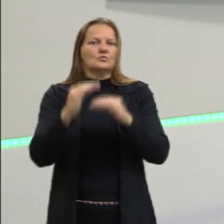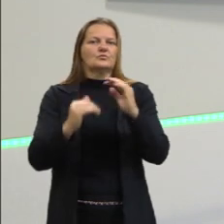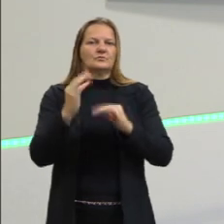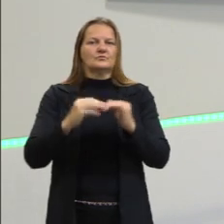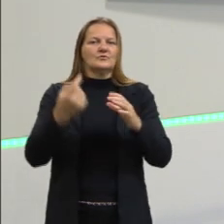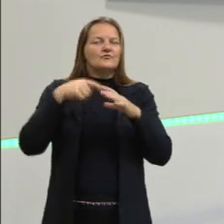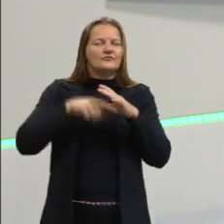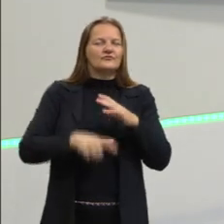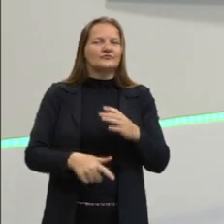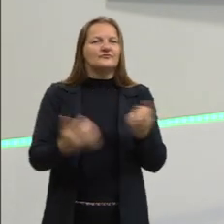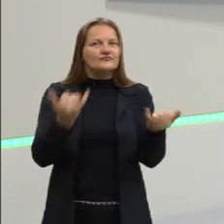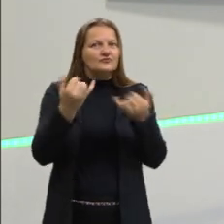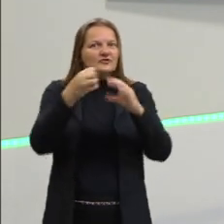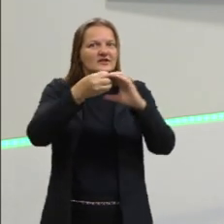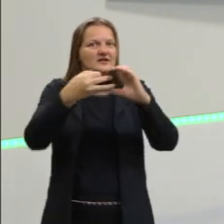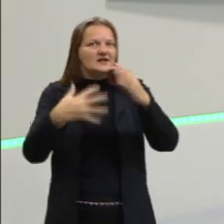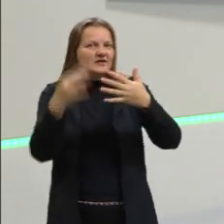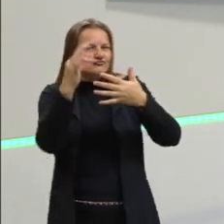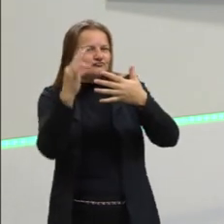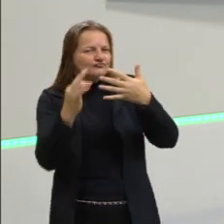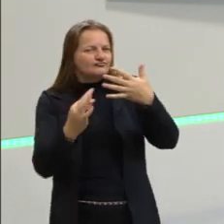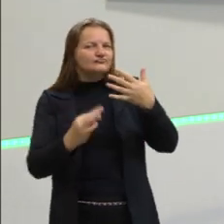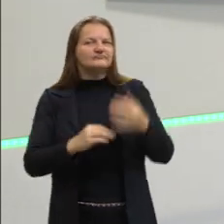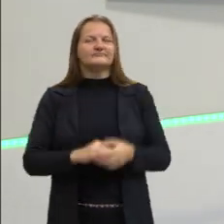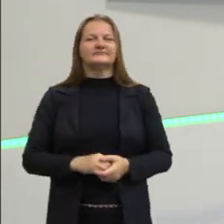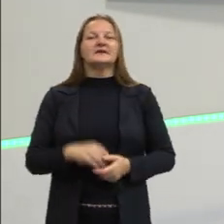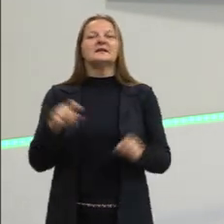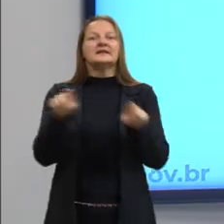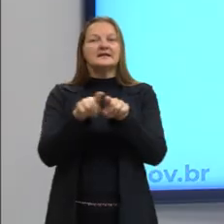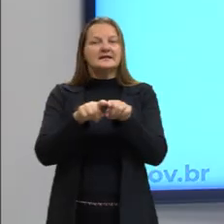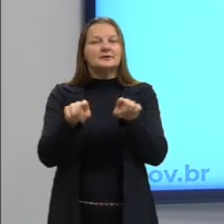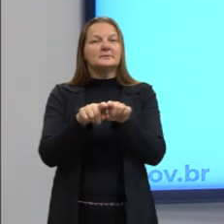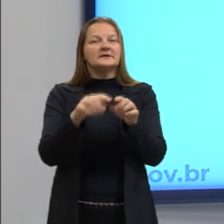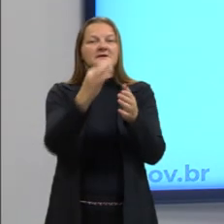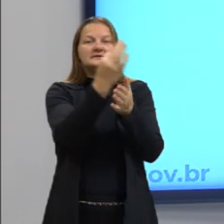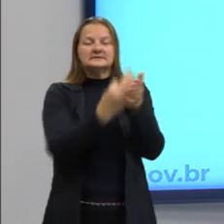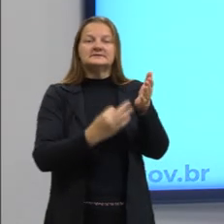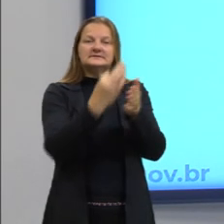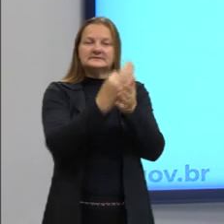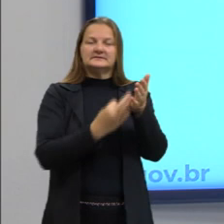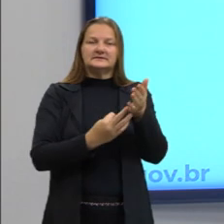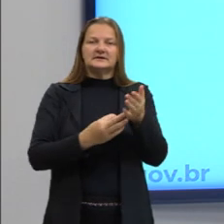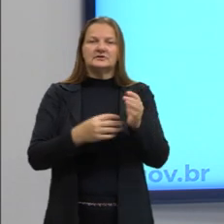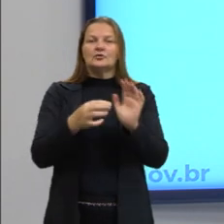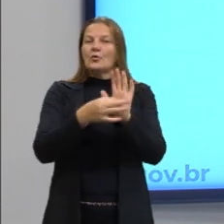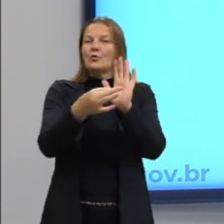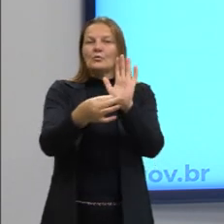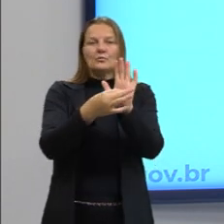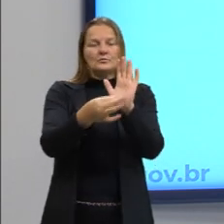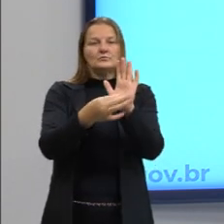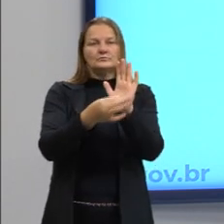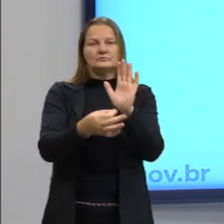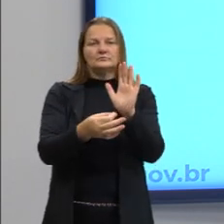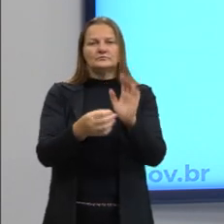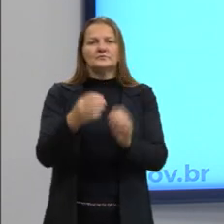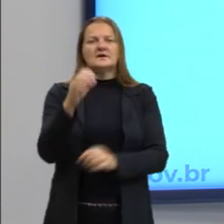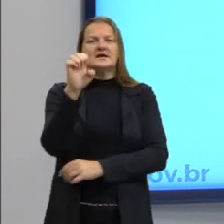Certo? Aí temos também os textos periodísticos de opinião, que é, no caso,